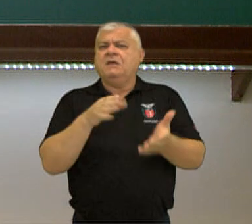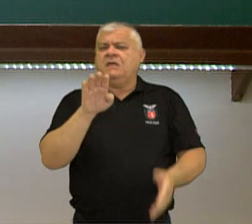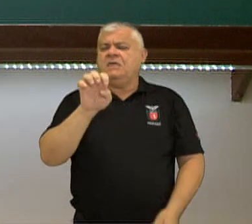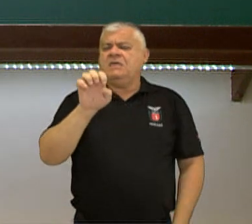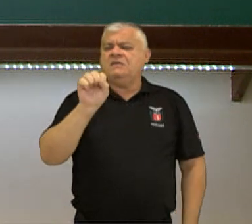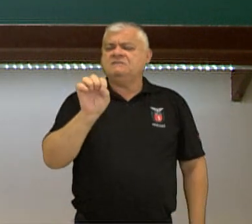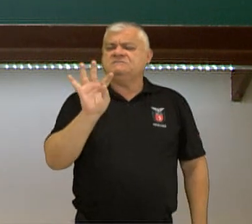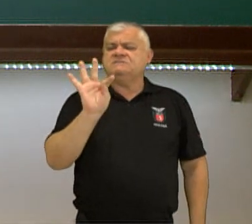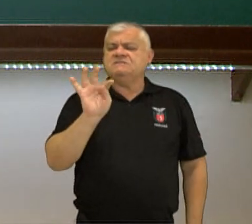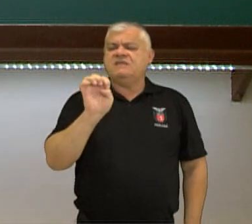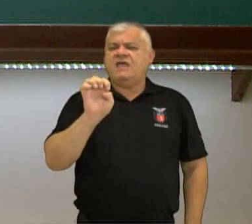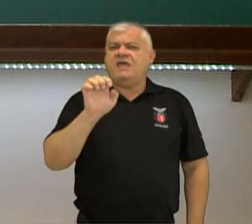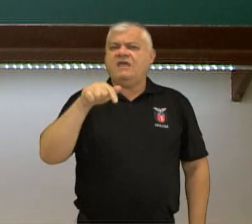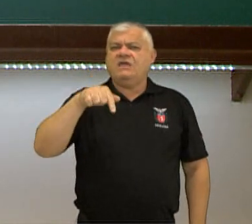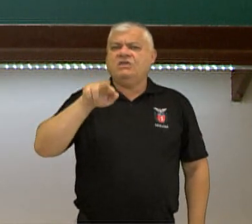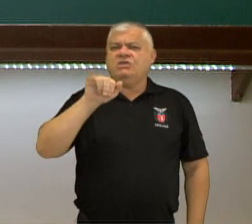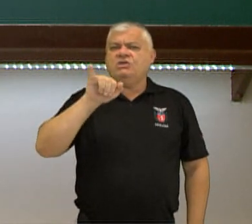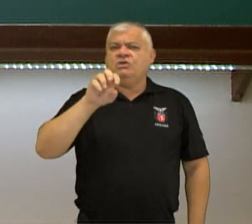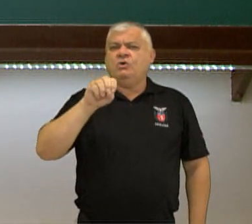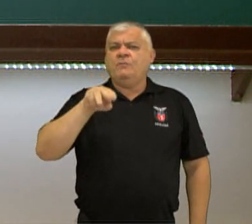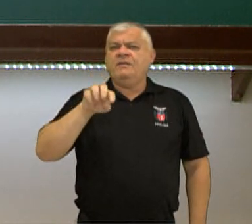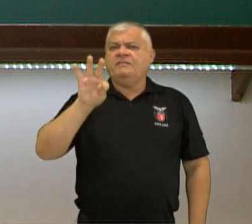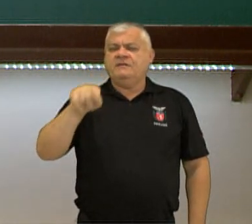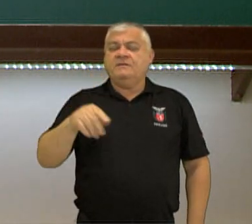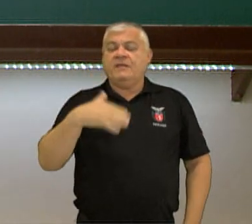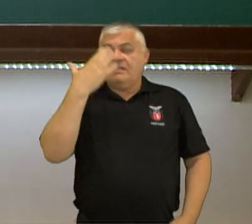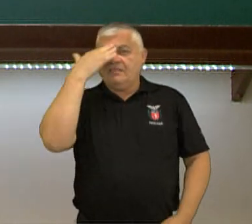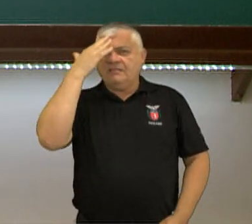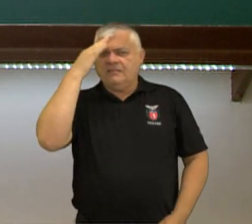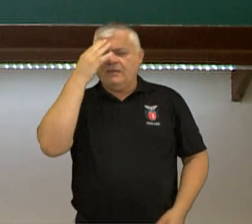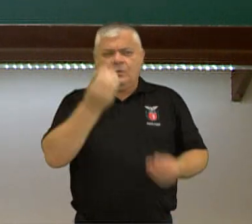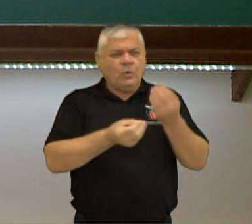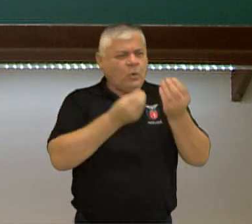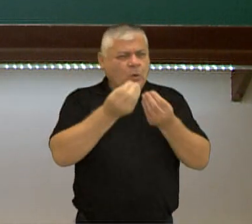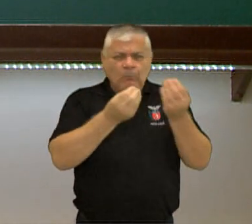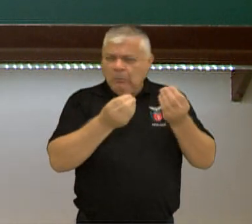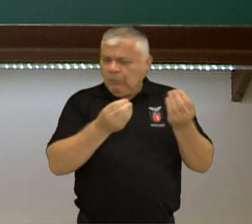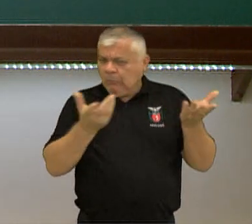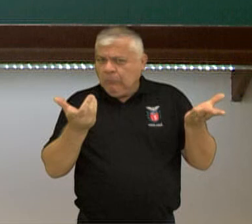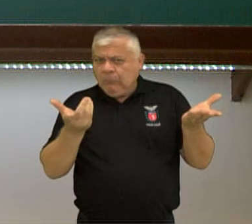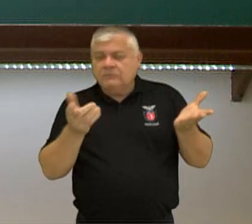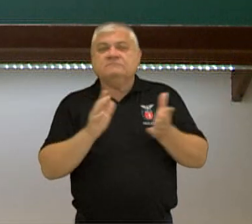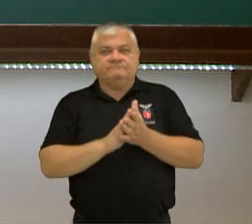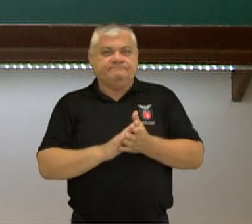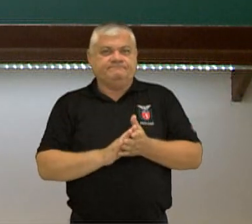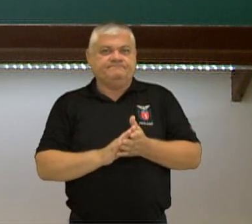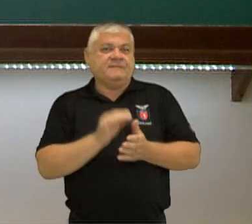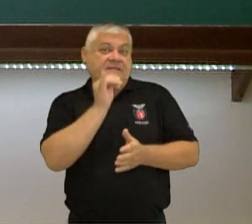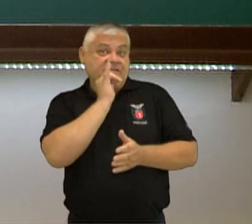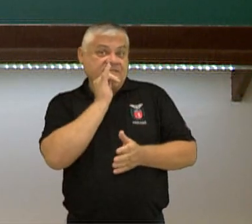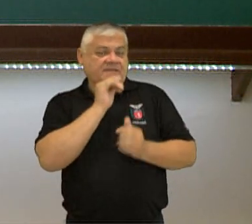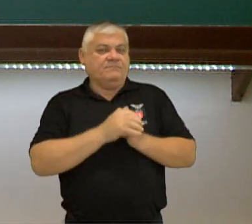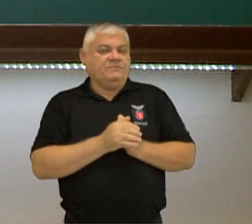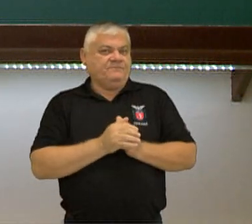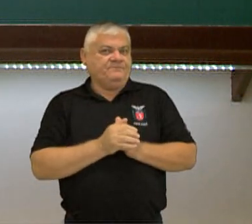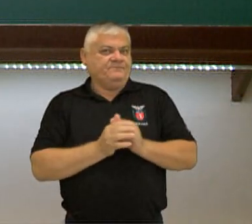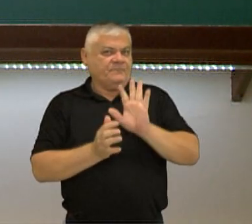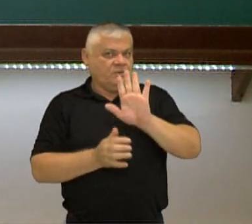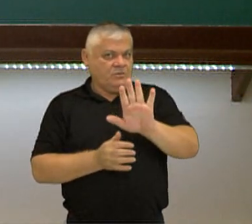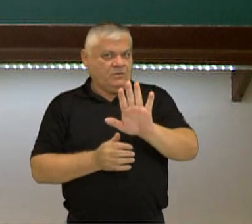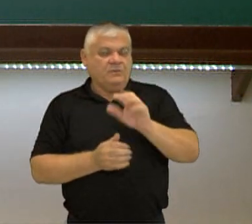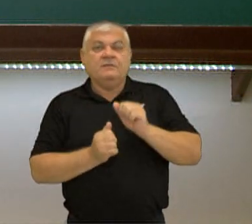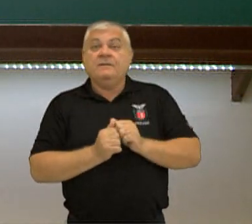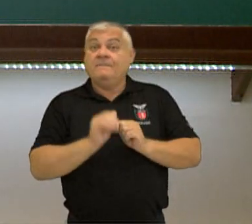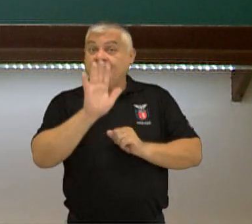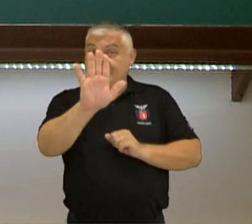Para entender as proporções dentro de uma reação. Então, veja aqui, eu trago um exemplo genérico, tá? Lembrando sempre que